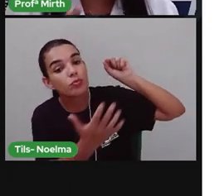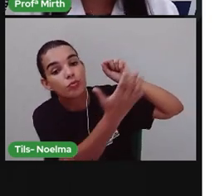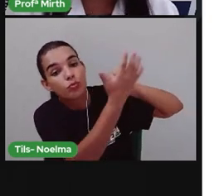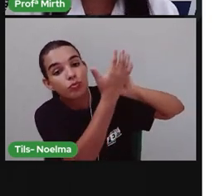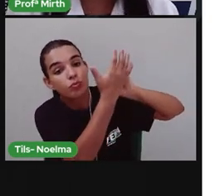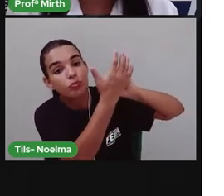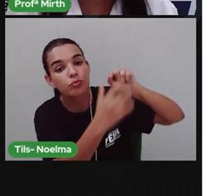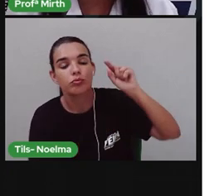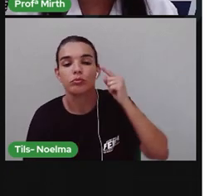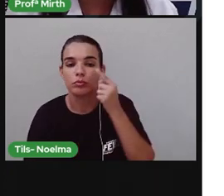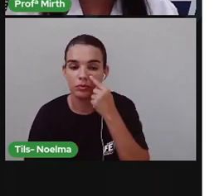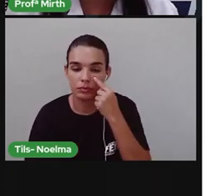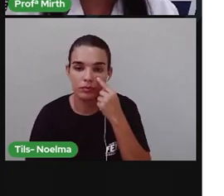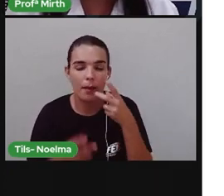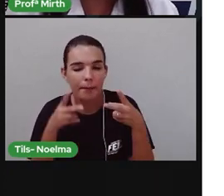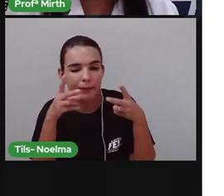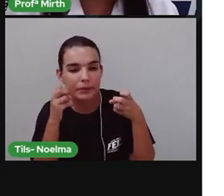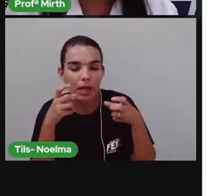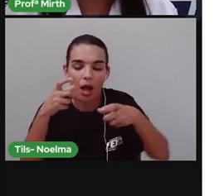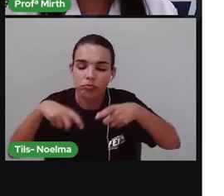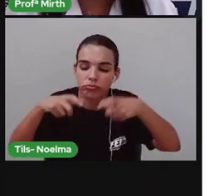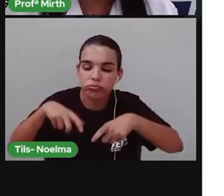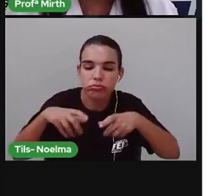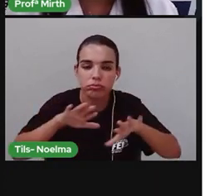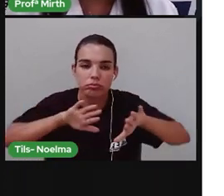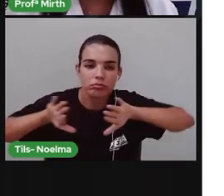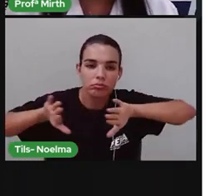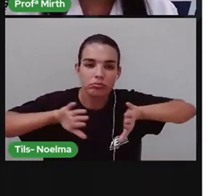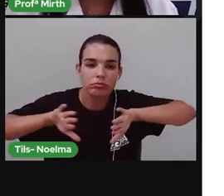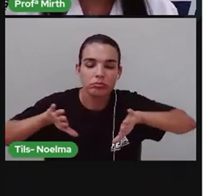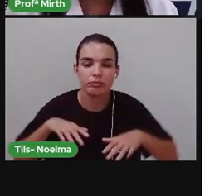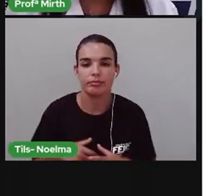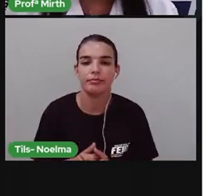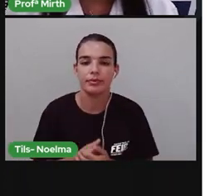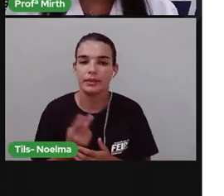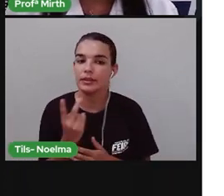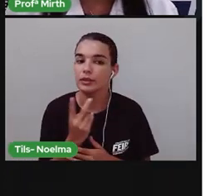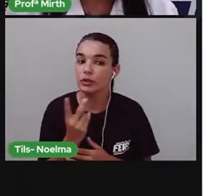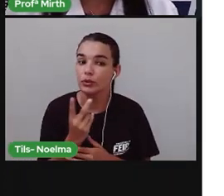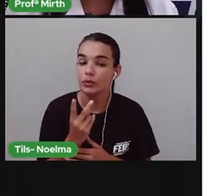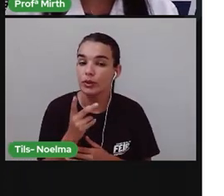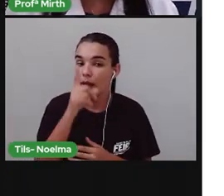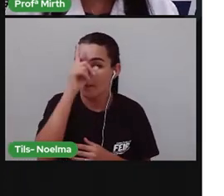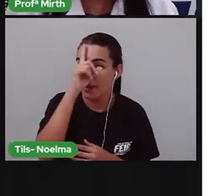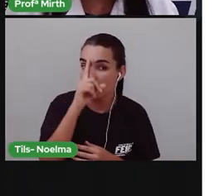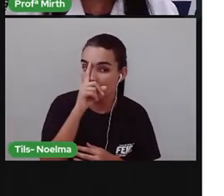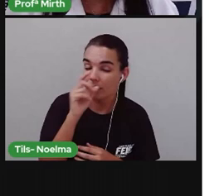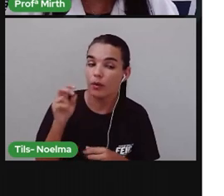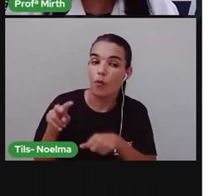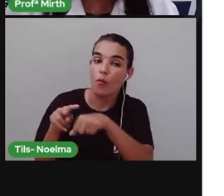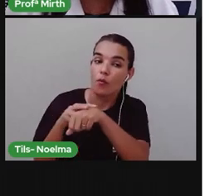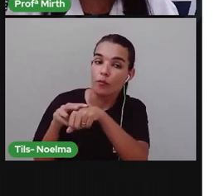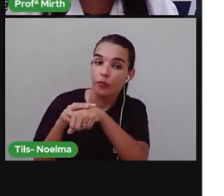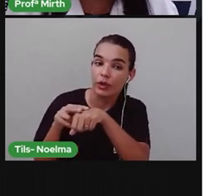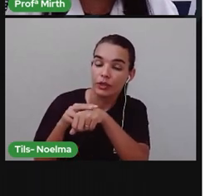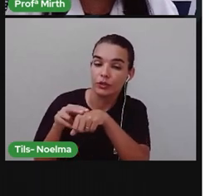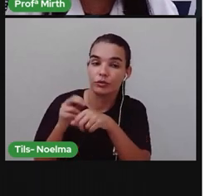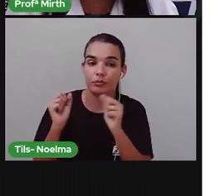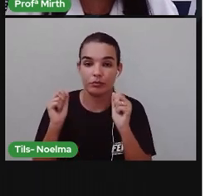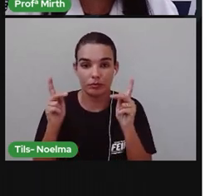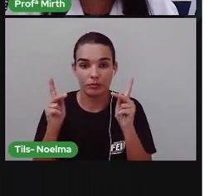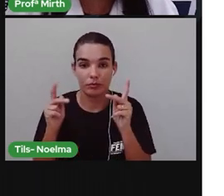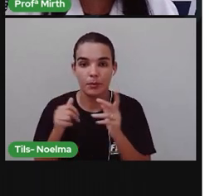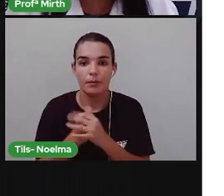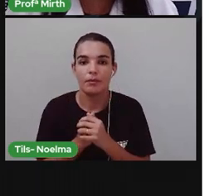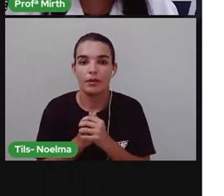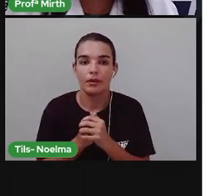Perceber mais ou menos Onde ela se encontra Que ela vai estar aí Entre o amarelo E o verde Né